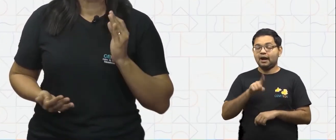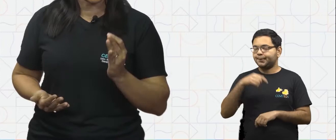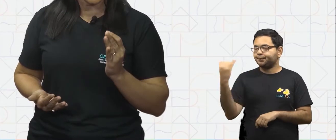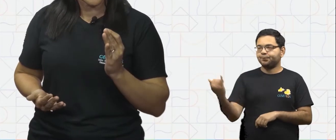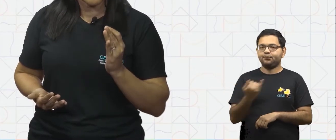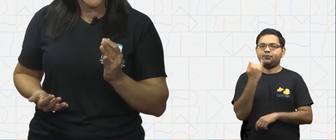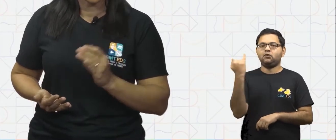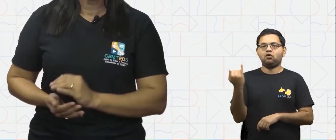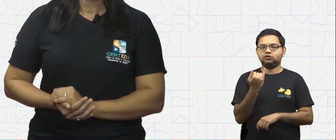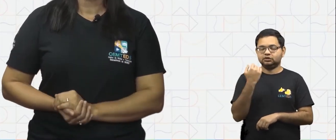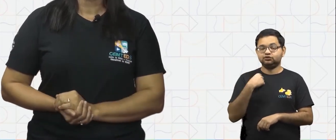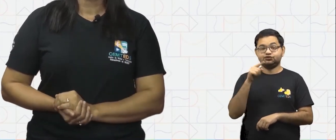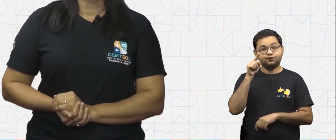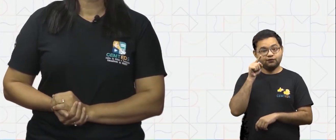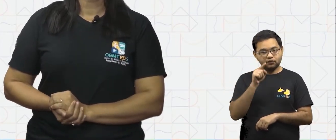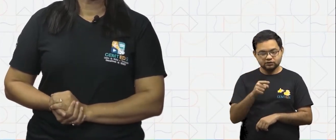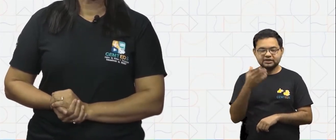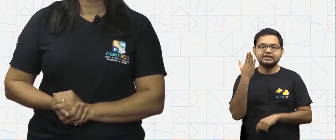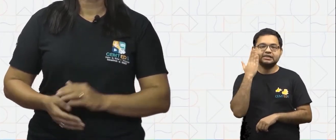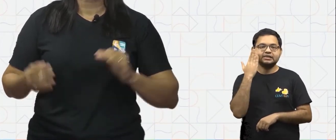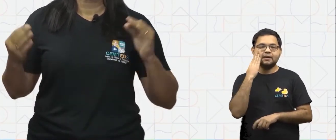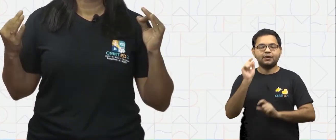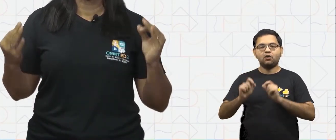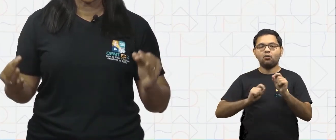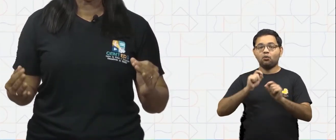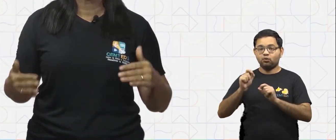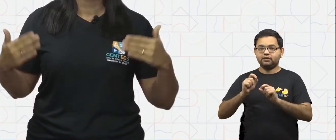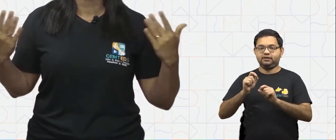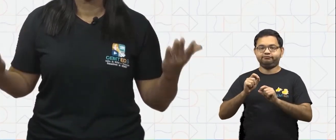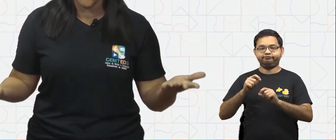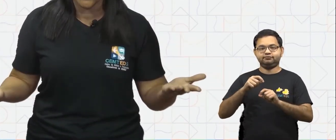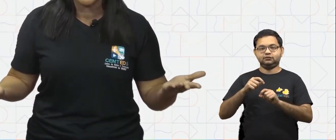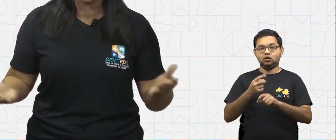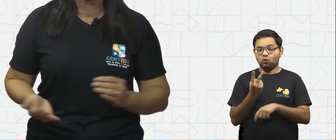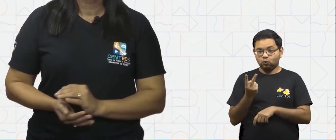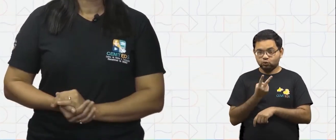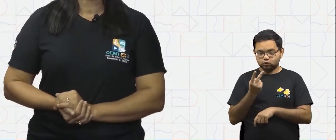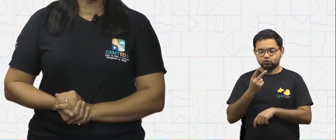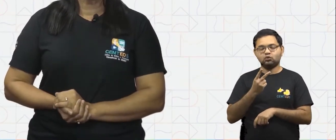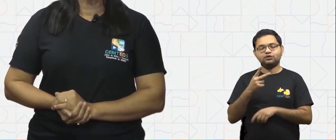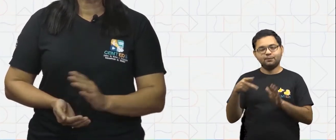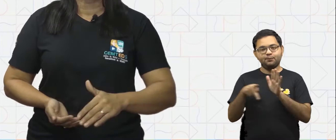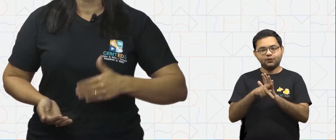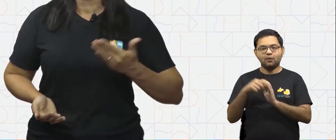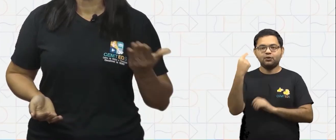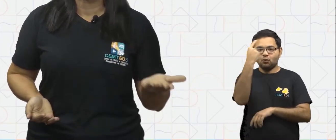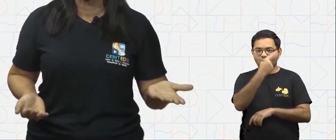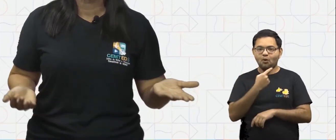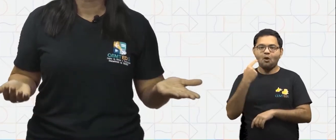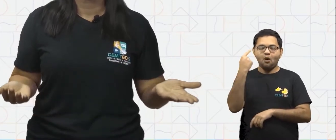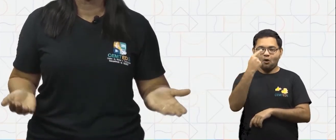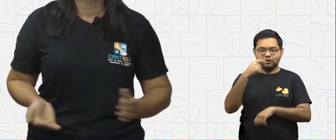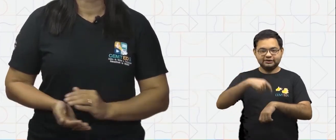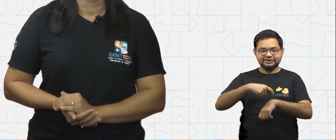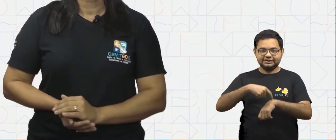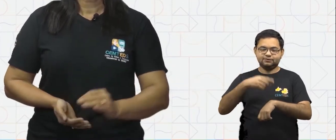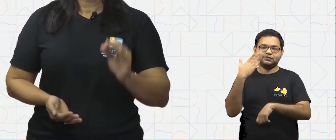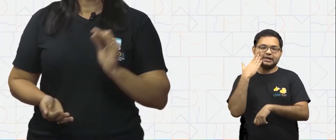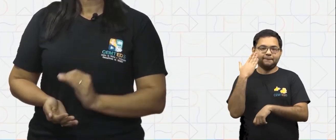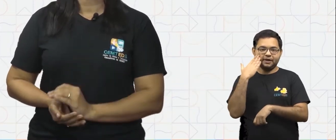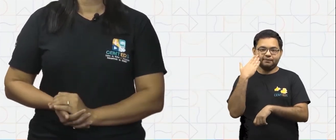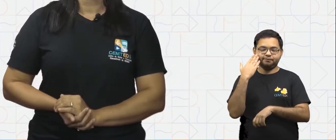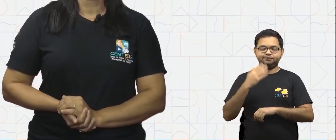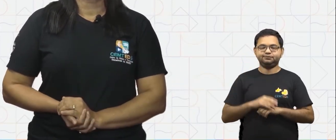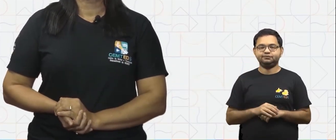você saber que os dois marcam as mesmas horas. Só muda o tipo de relógio.